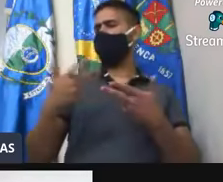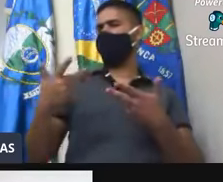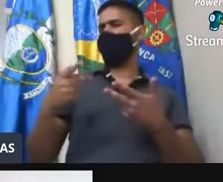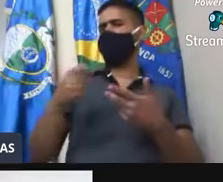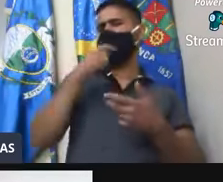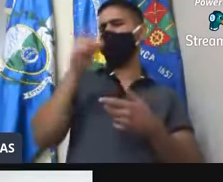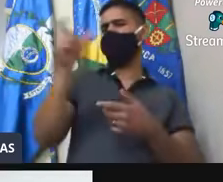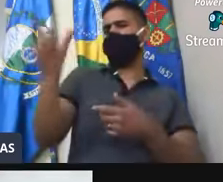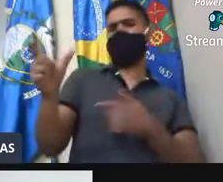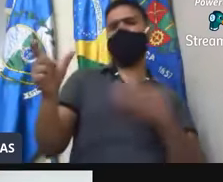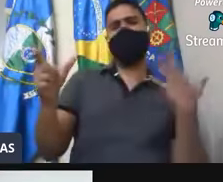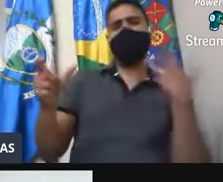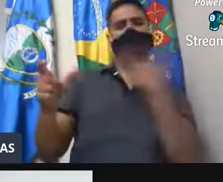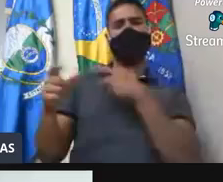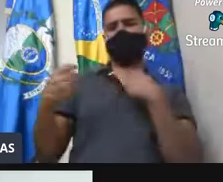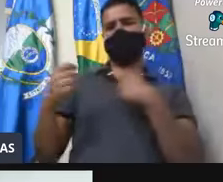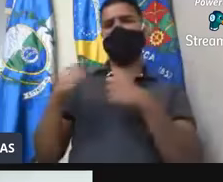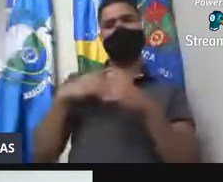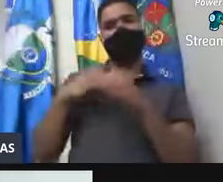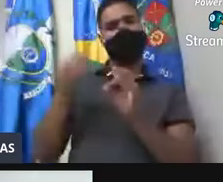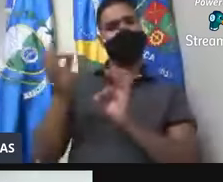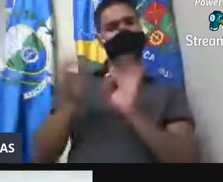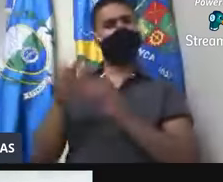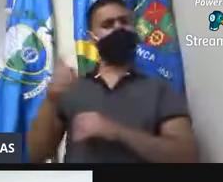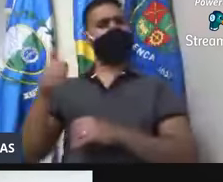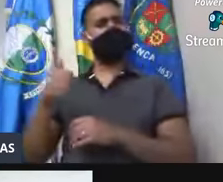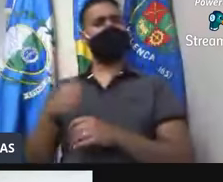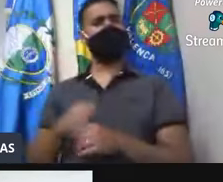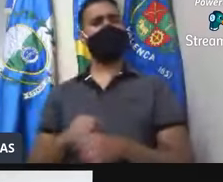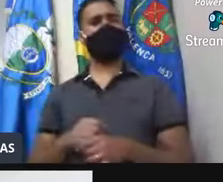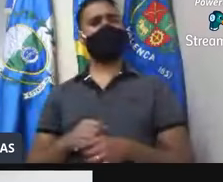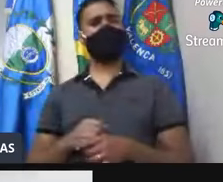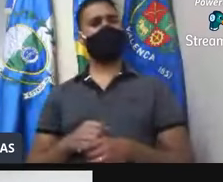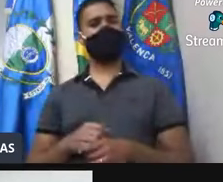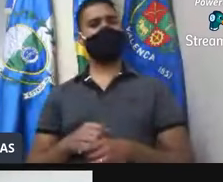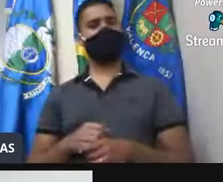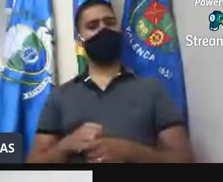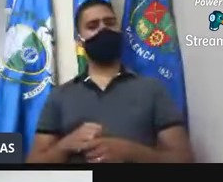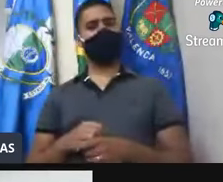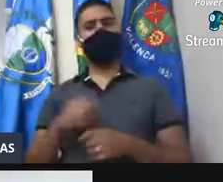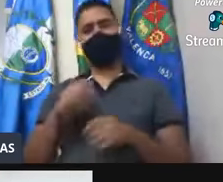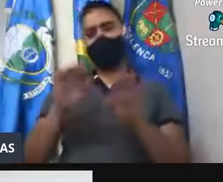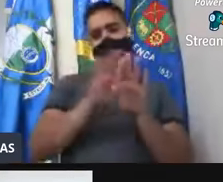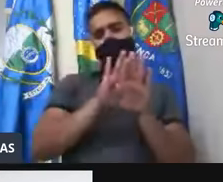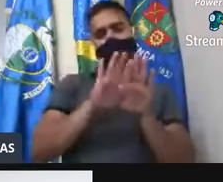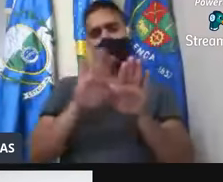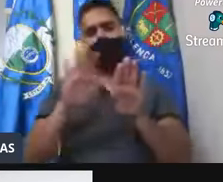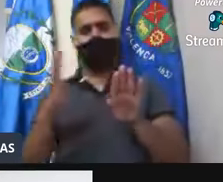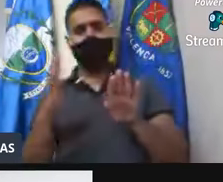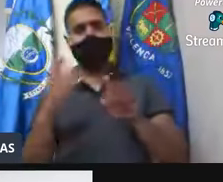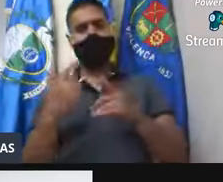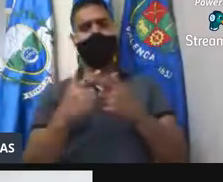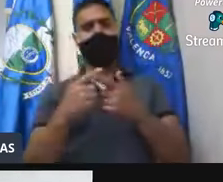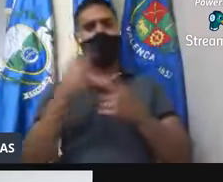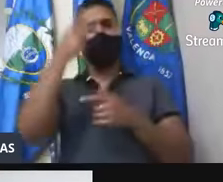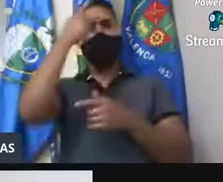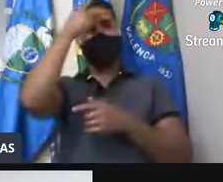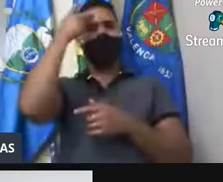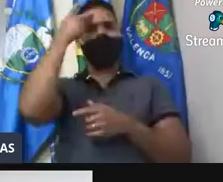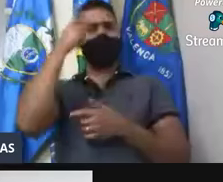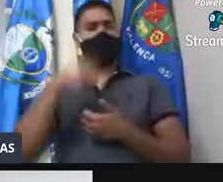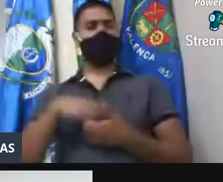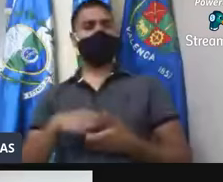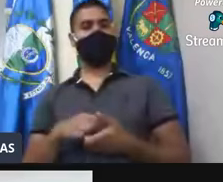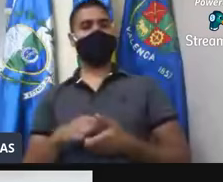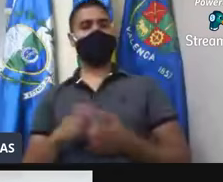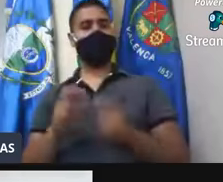penduradas, é só um cercadinho mesmo, e as pessoas ali colocam o lixo. Então,